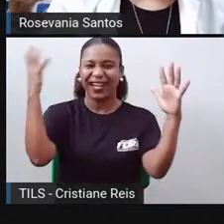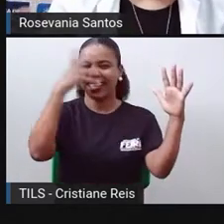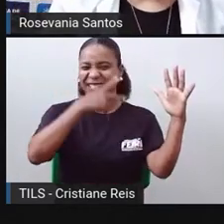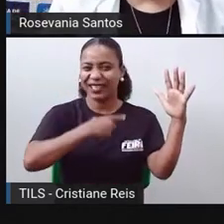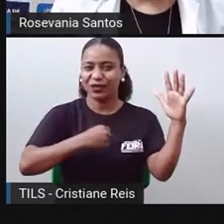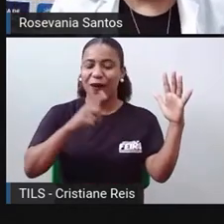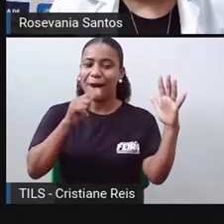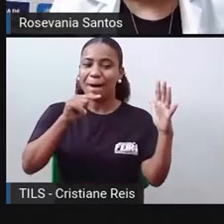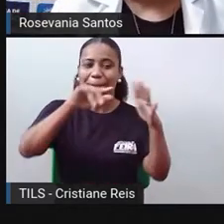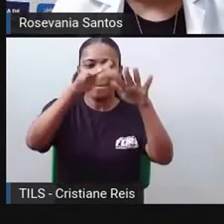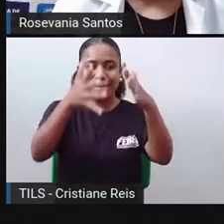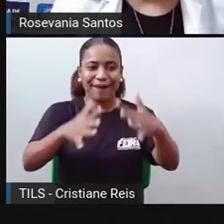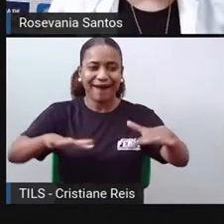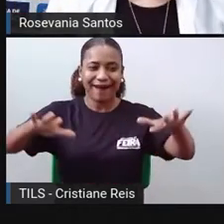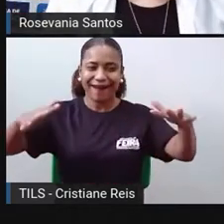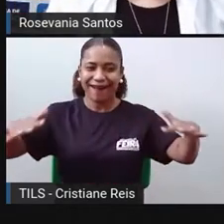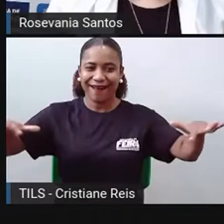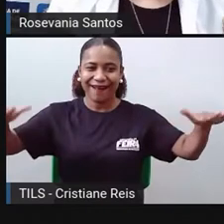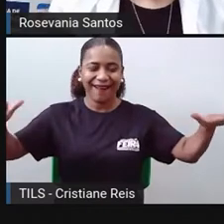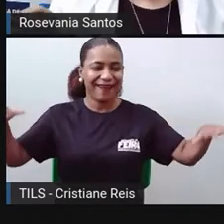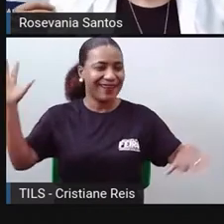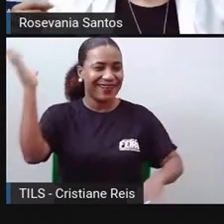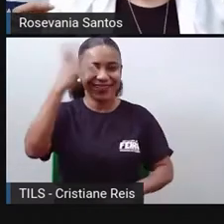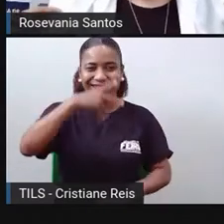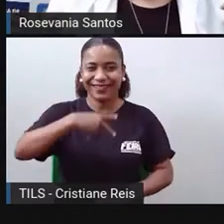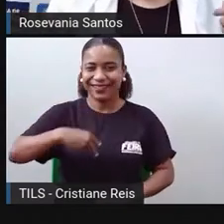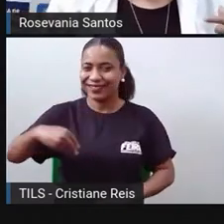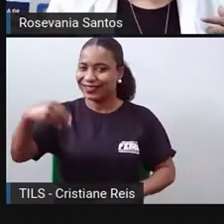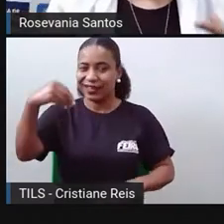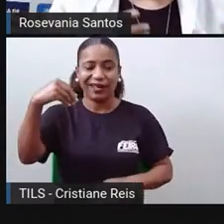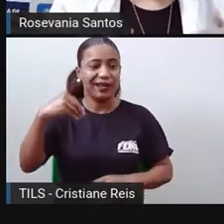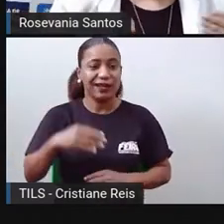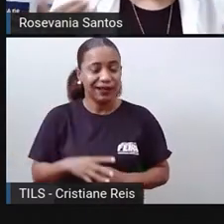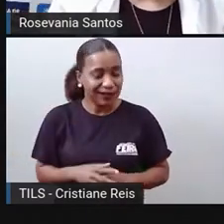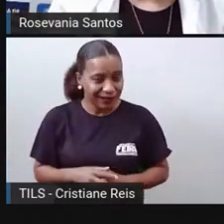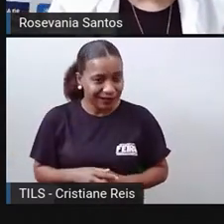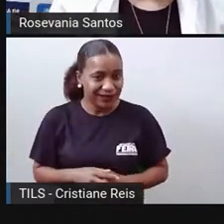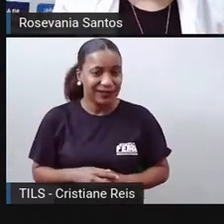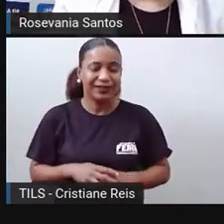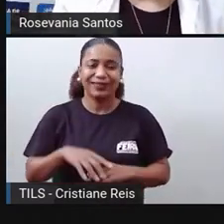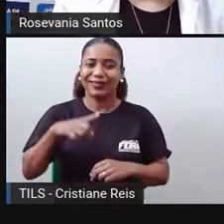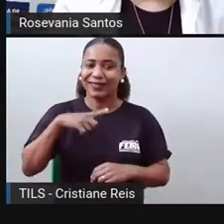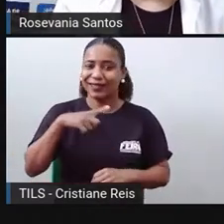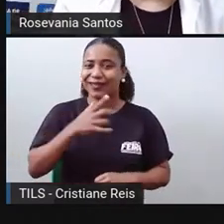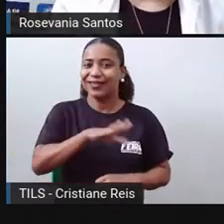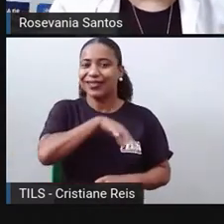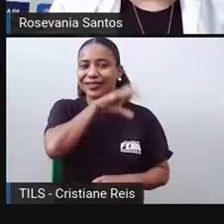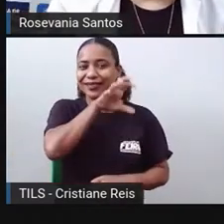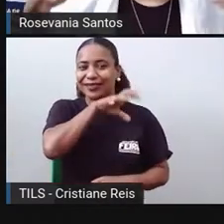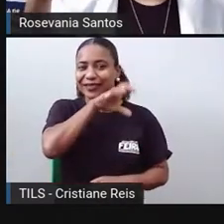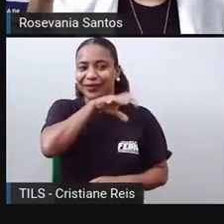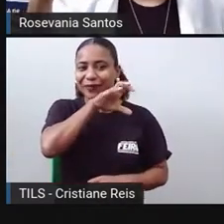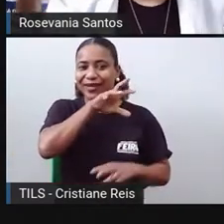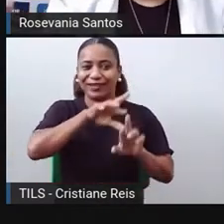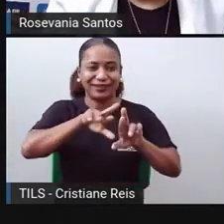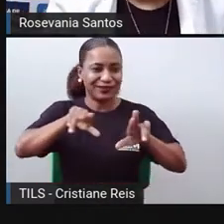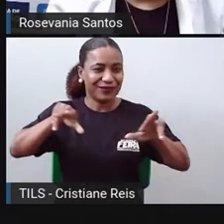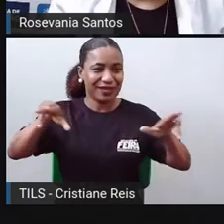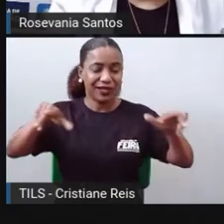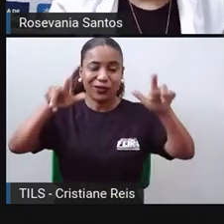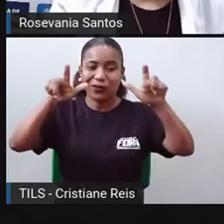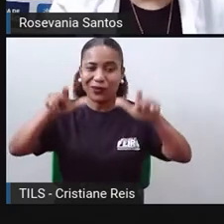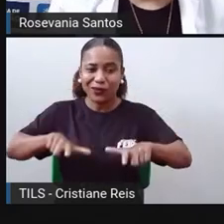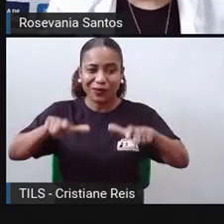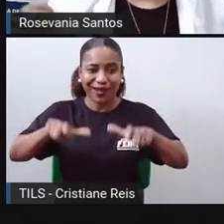paradisíacas, de, vamos dizer assim, com animais diferenciados, que a gente só encontra neste